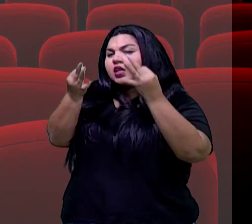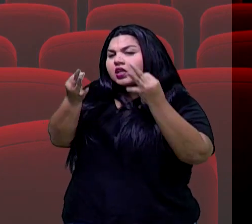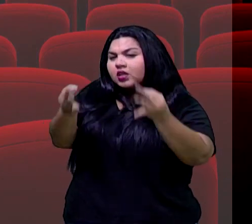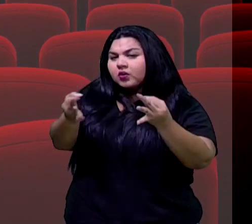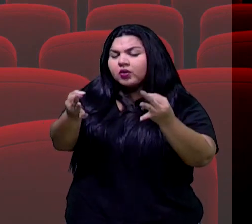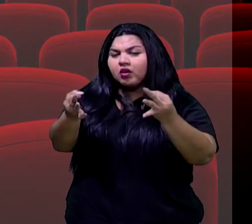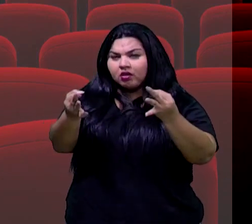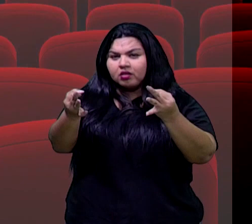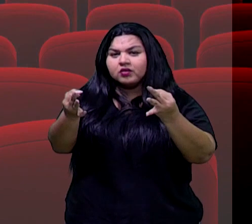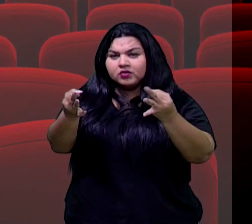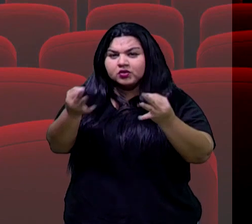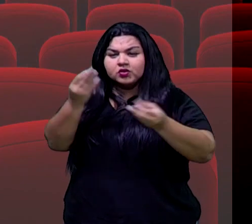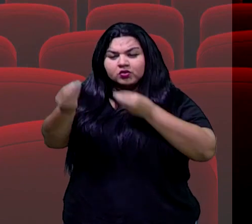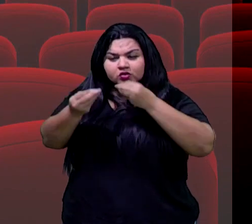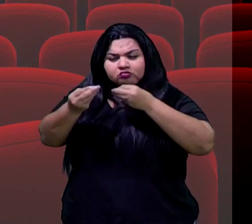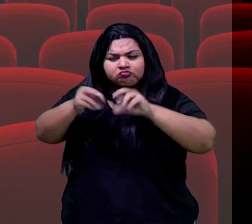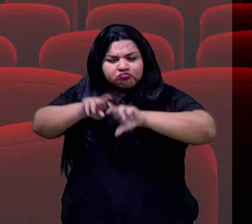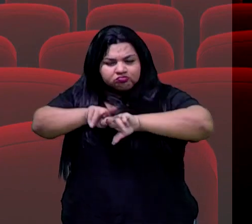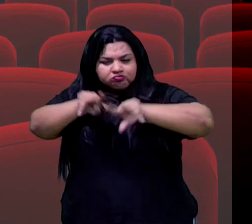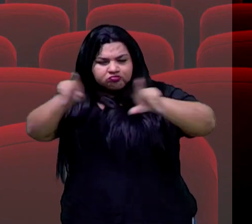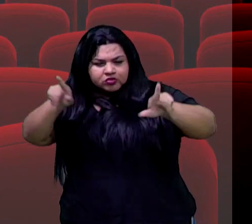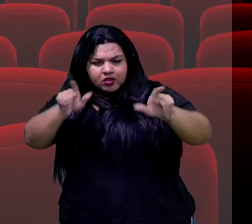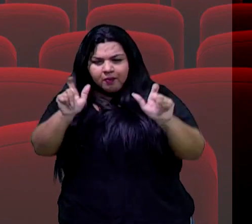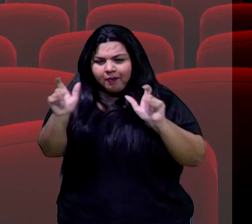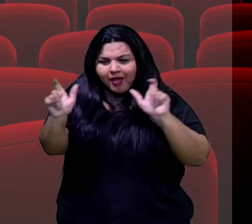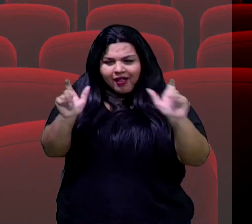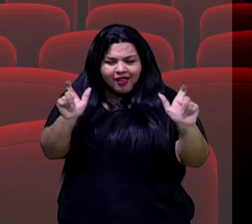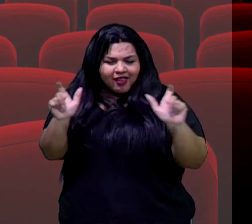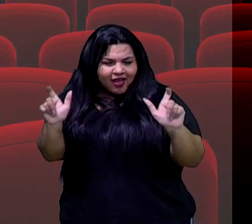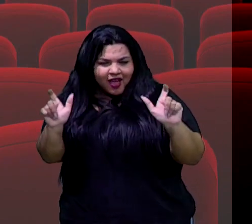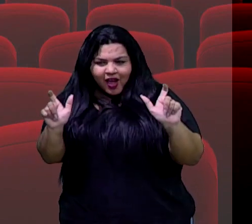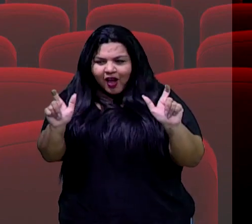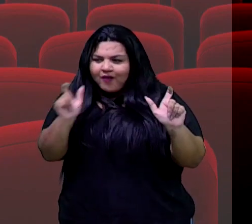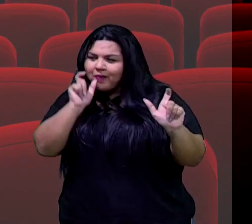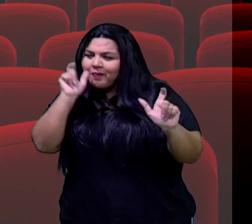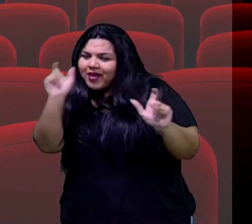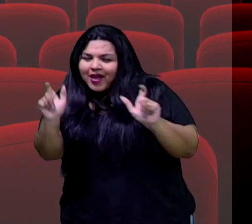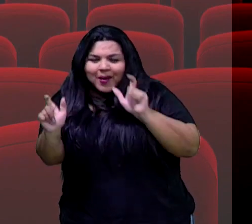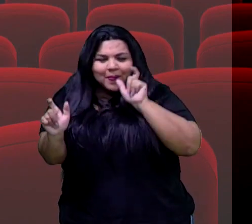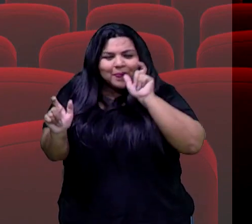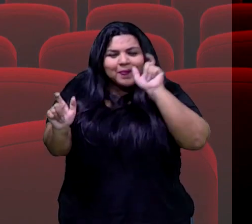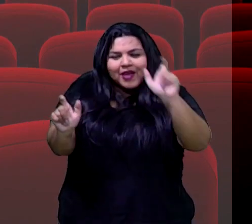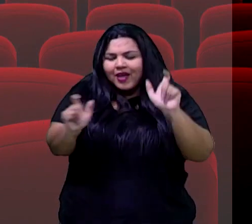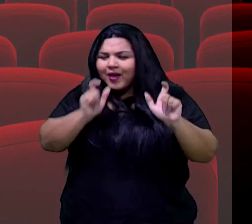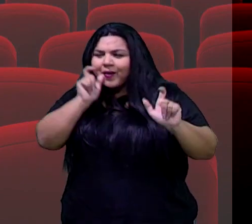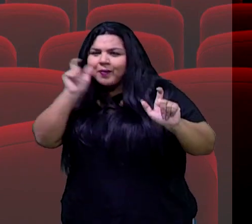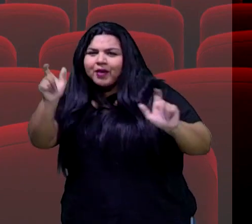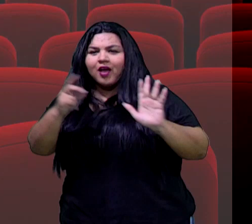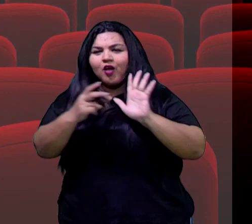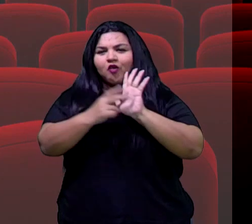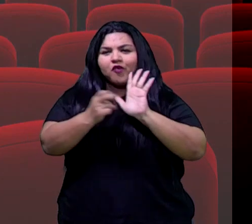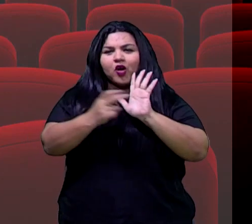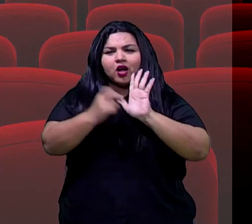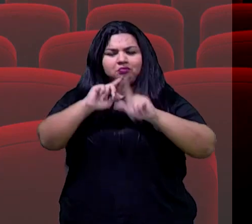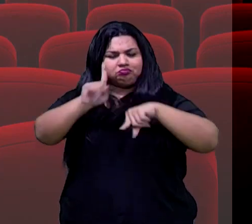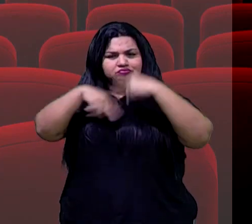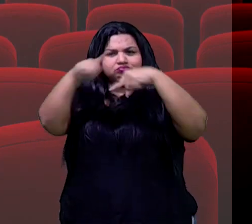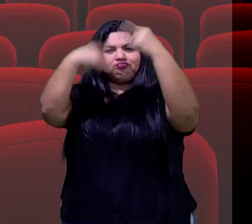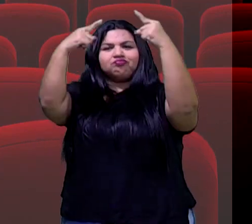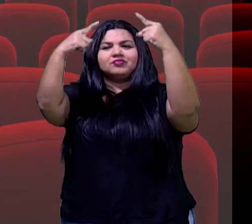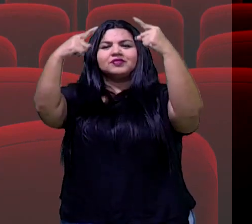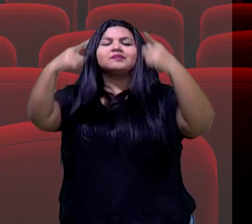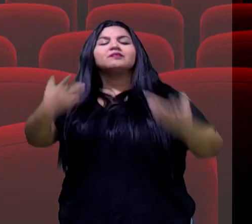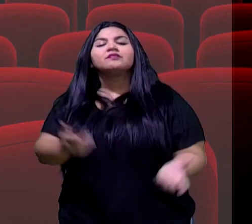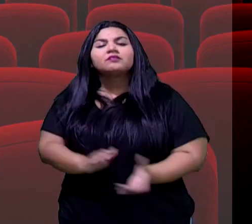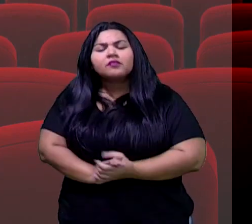em relação a essas diferenças nas pronúncias das palavras, no vocabulário, e isso enriquece muito mais. E às vezes a gente